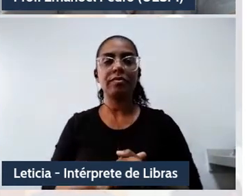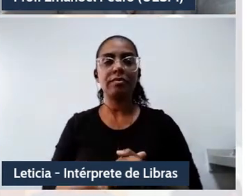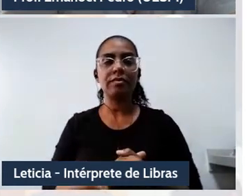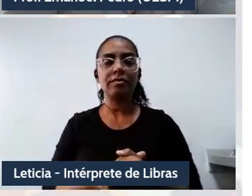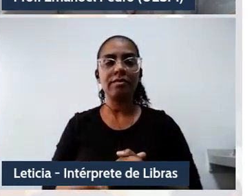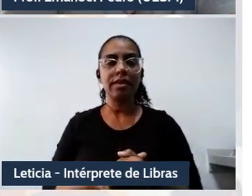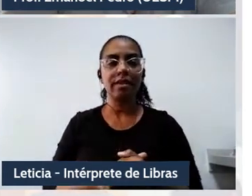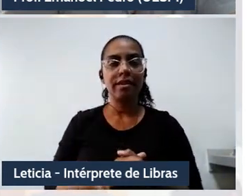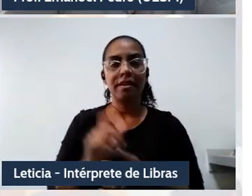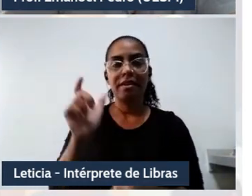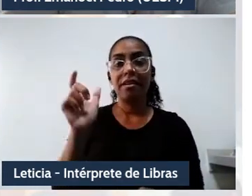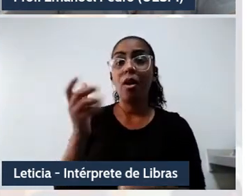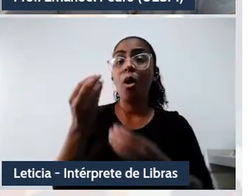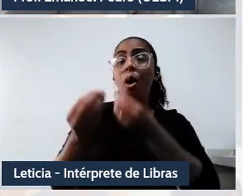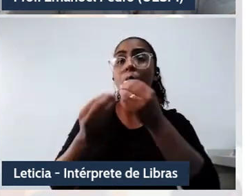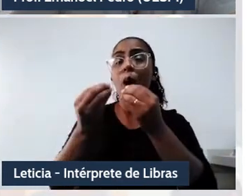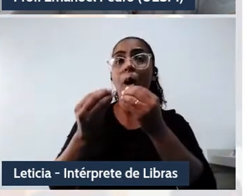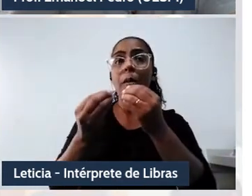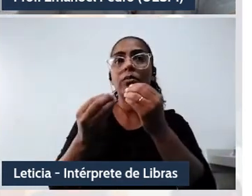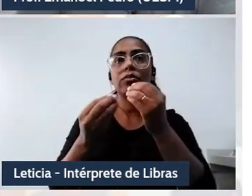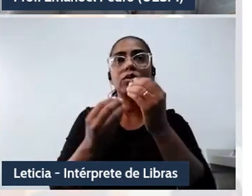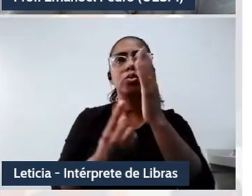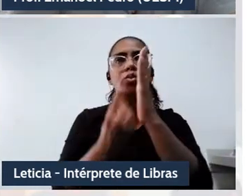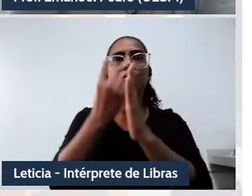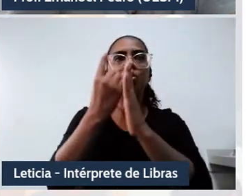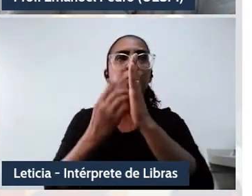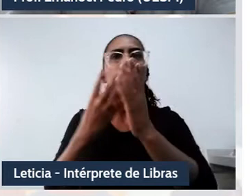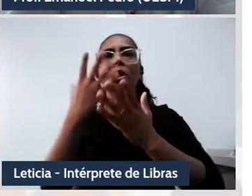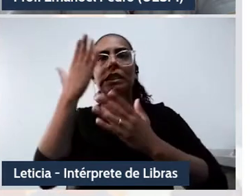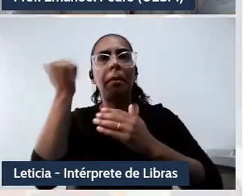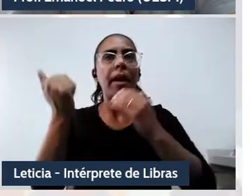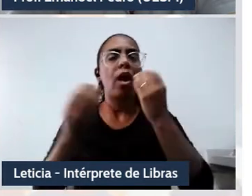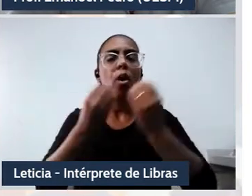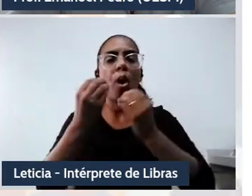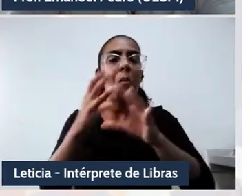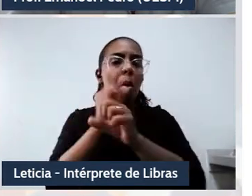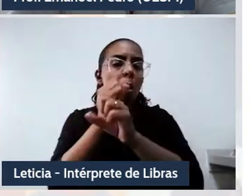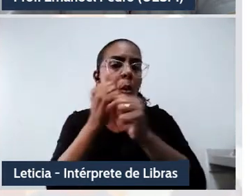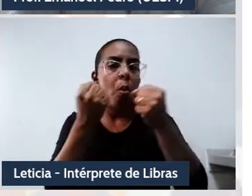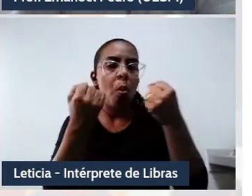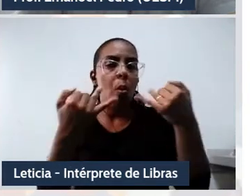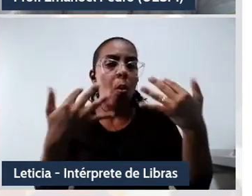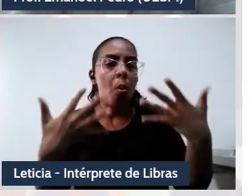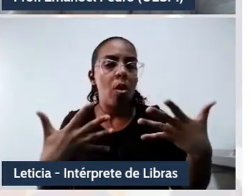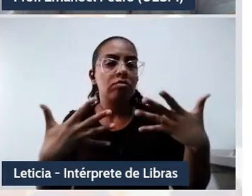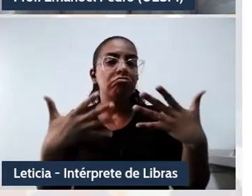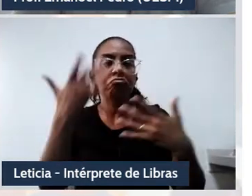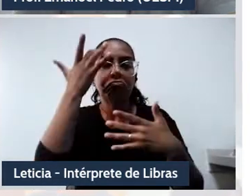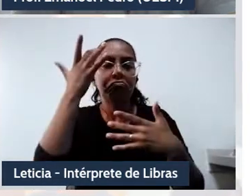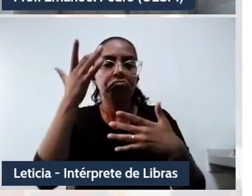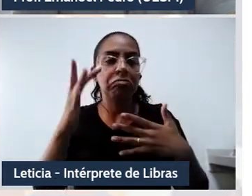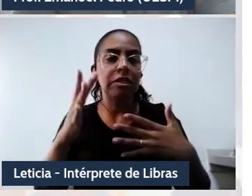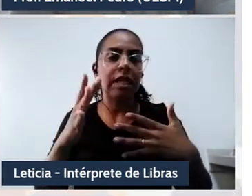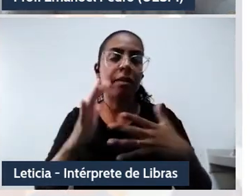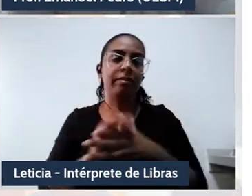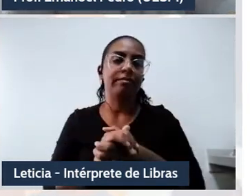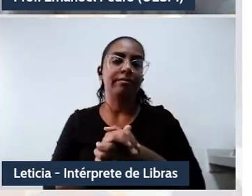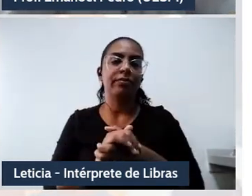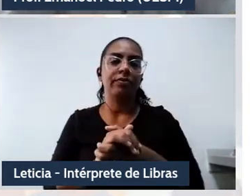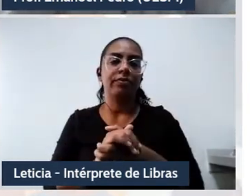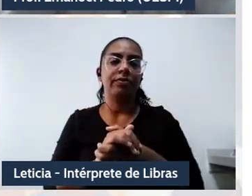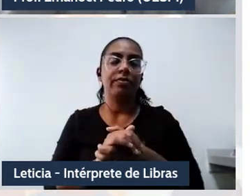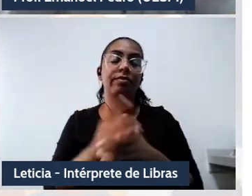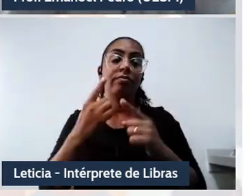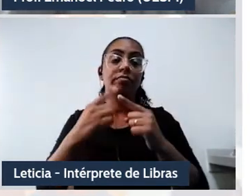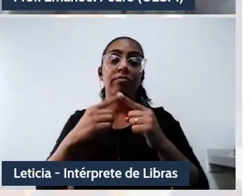das respostas com a finalidade de prever e de aprimorar as antecipações do que o ser